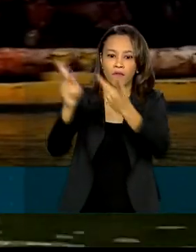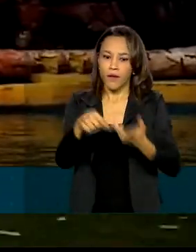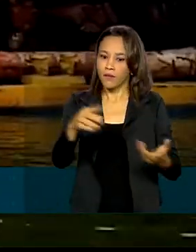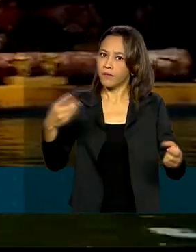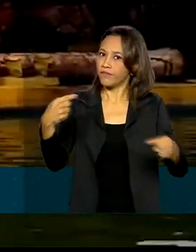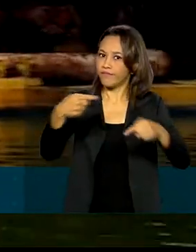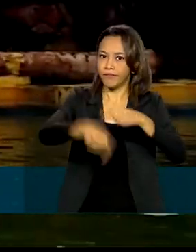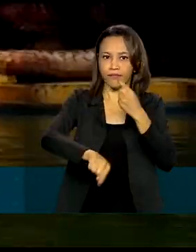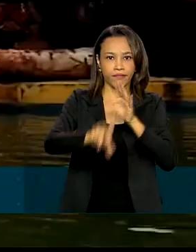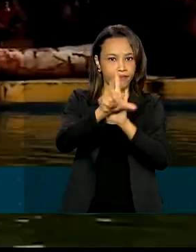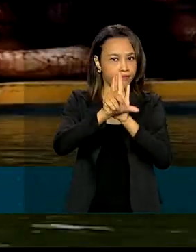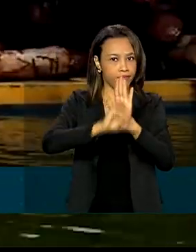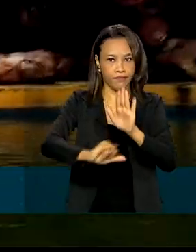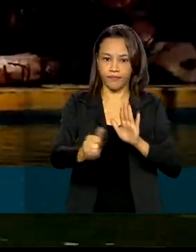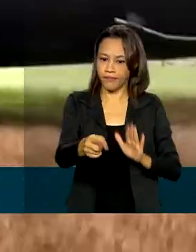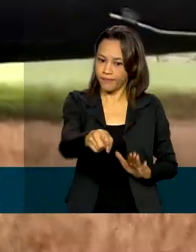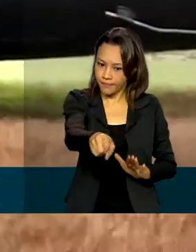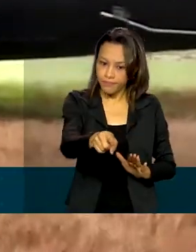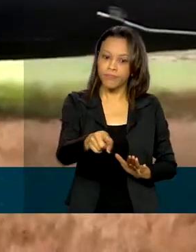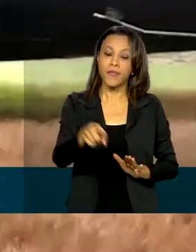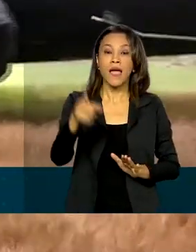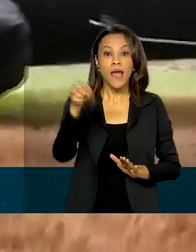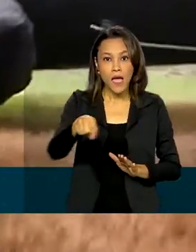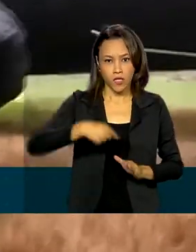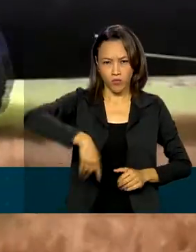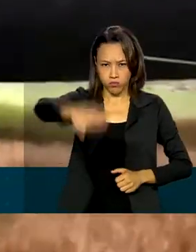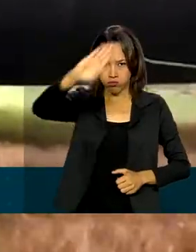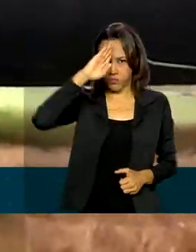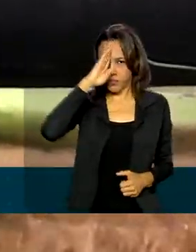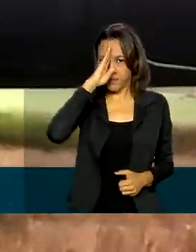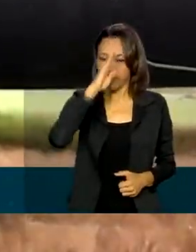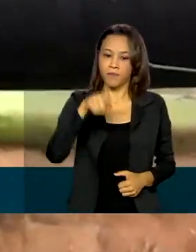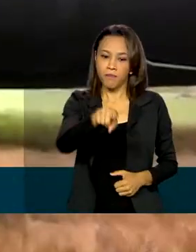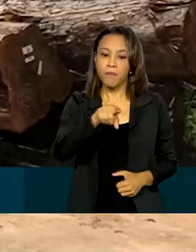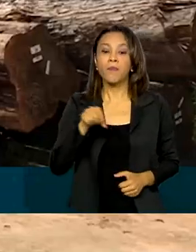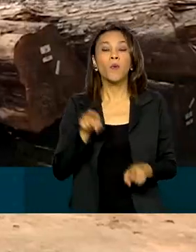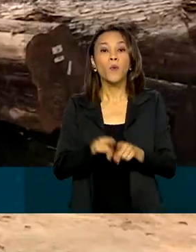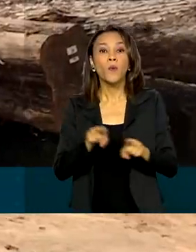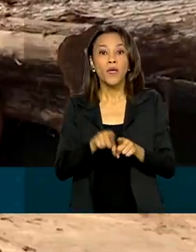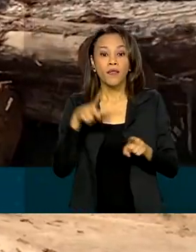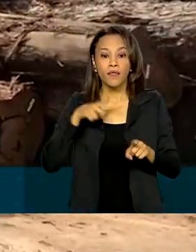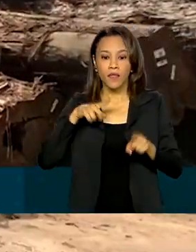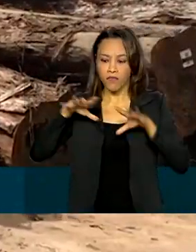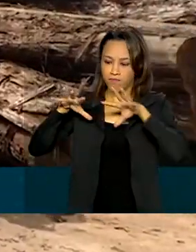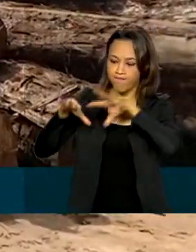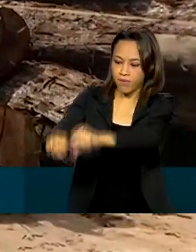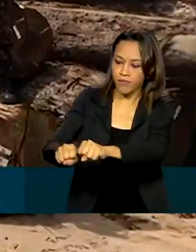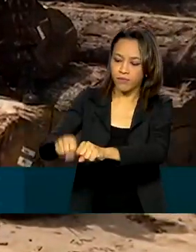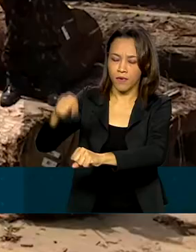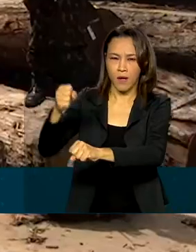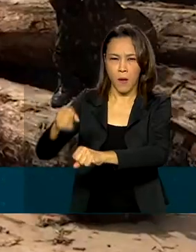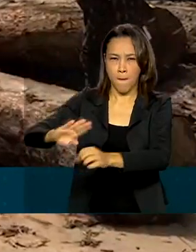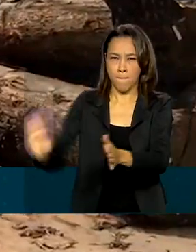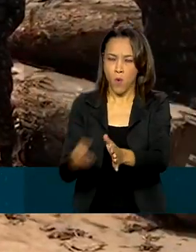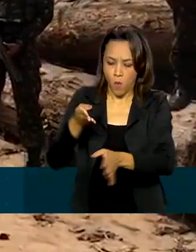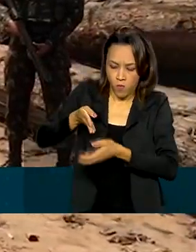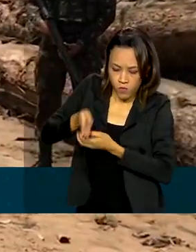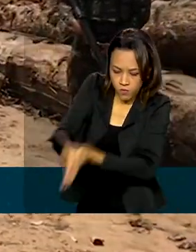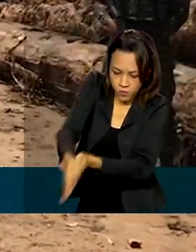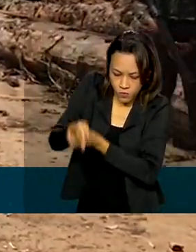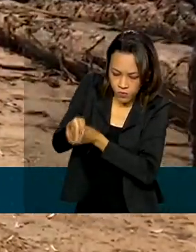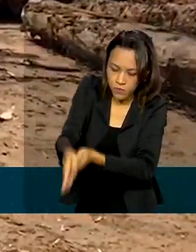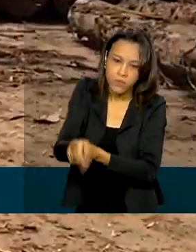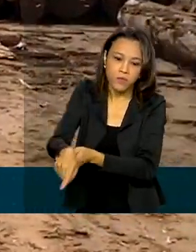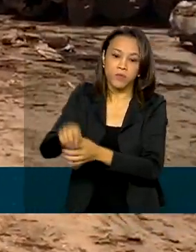irregularmente em embarcações. A tropa das Forças Armadas ocupou ainda uma madeireira no município de Itaituba,